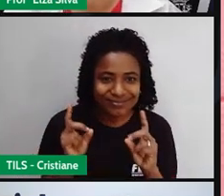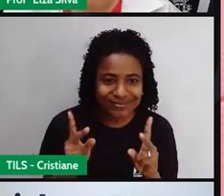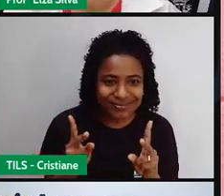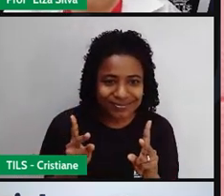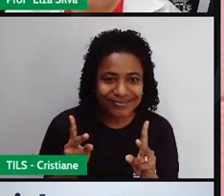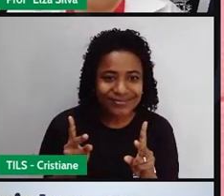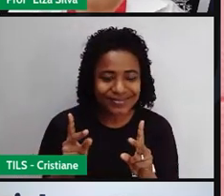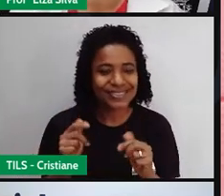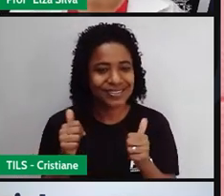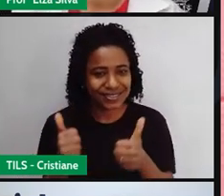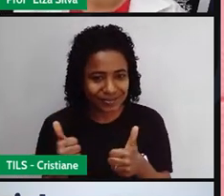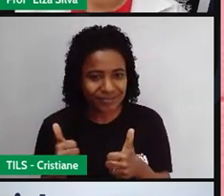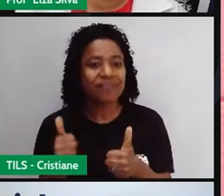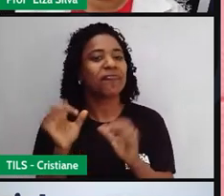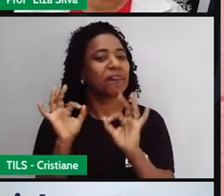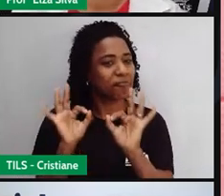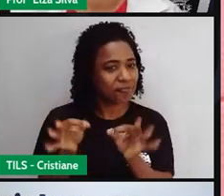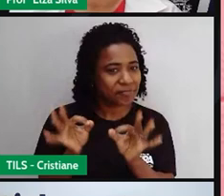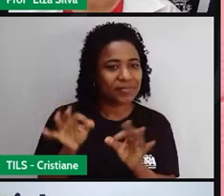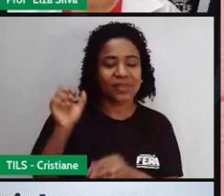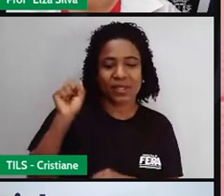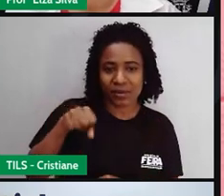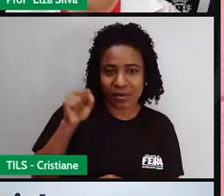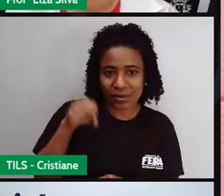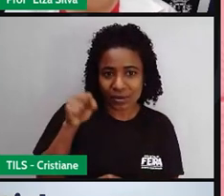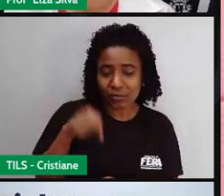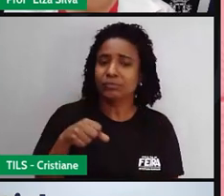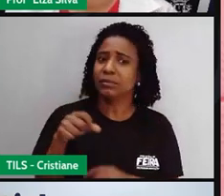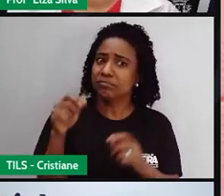Yes, Tietchan Andréa. Adorei essa informação.